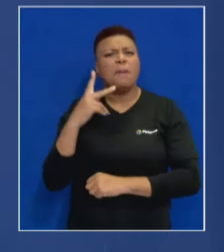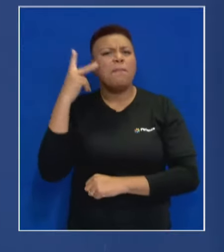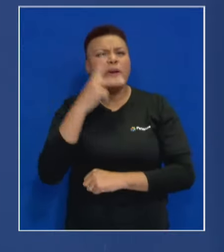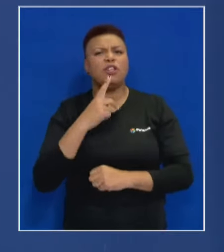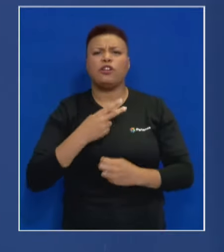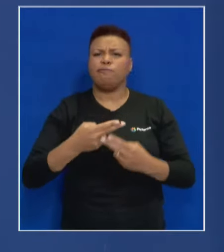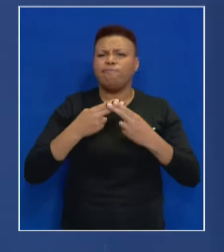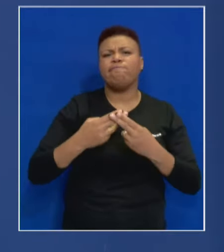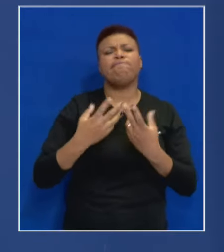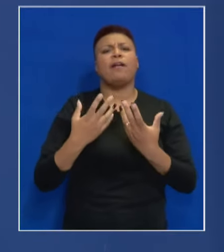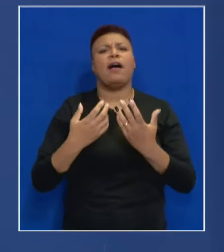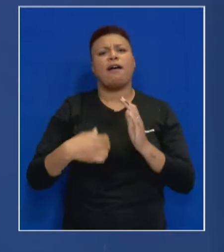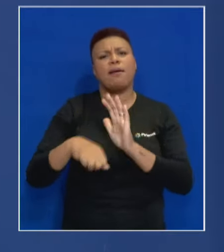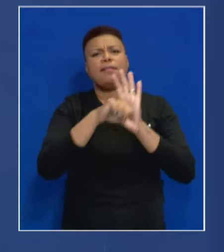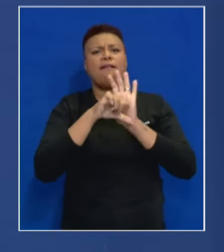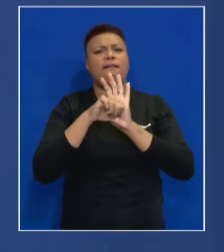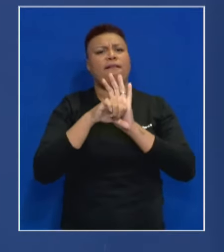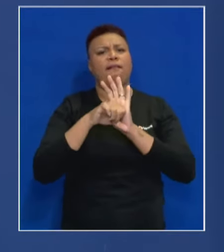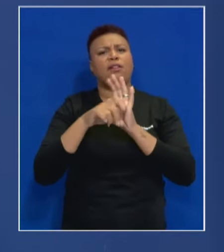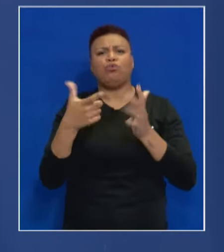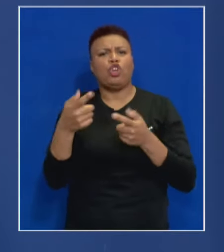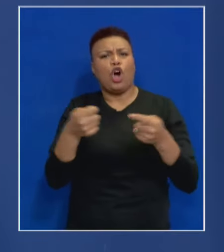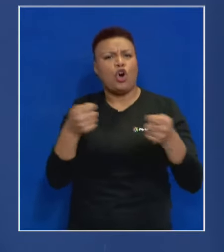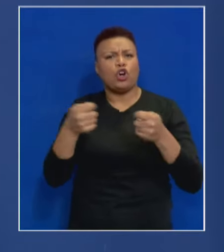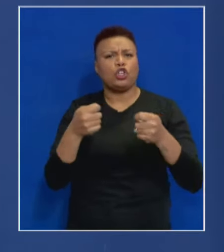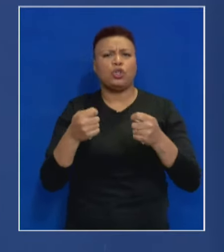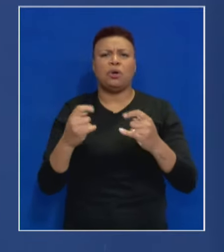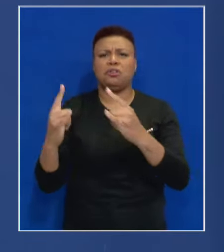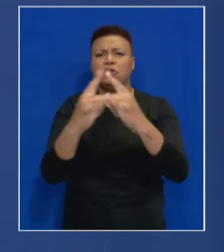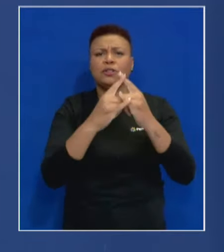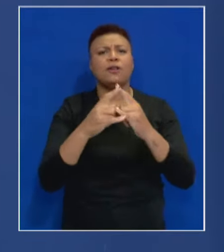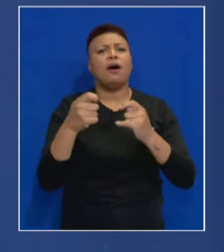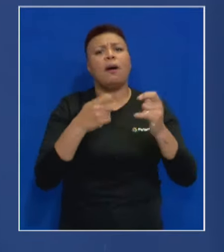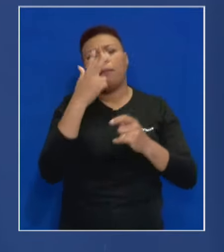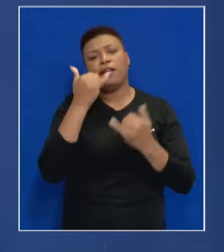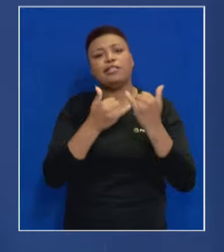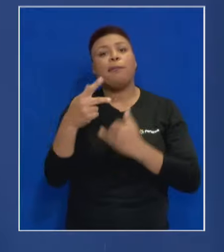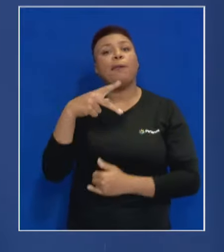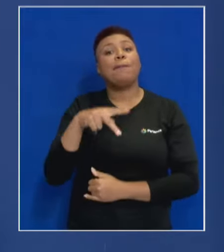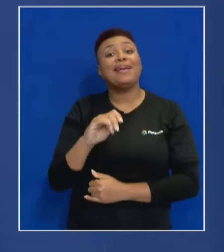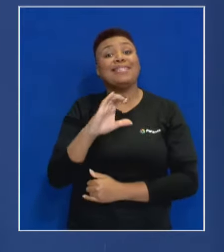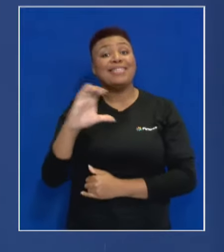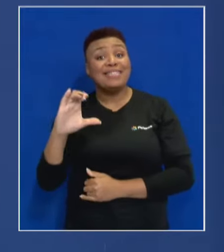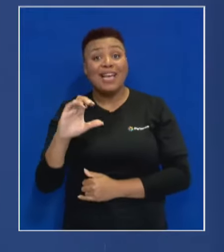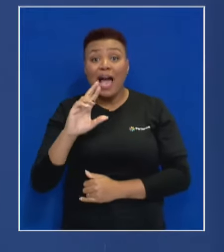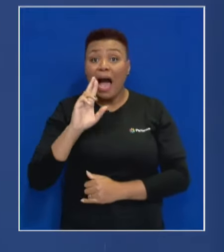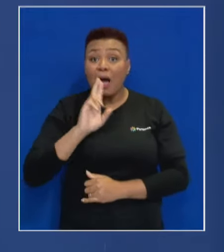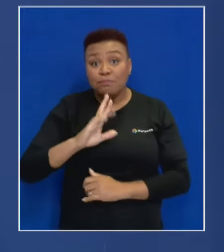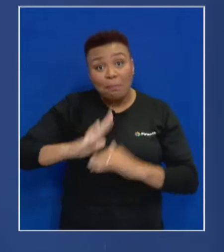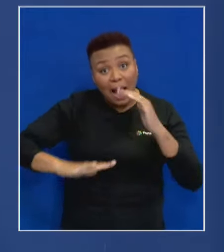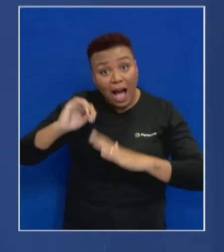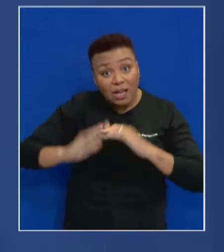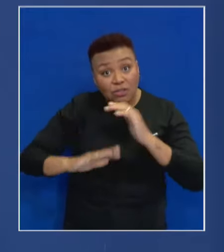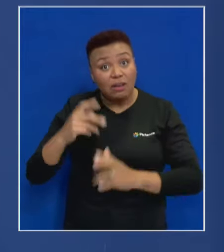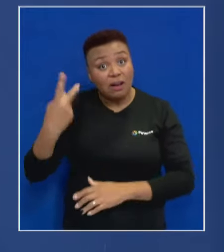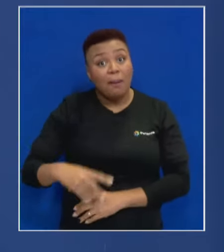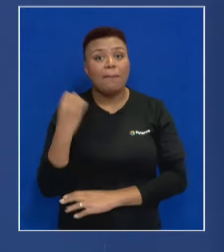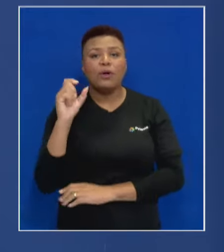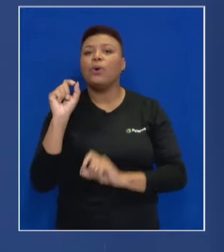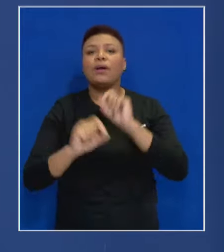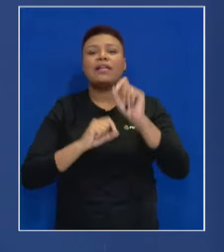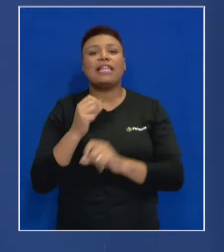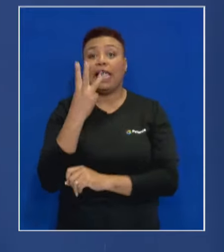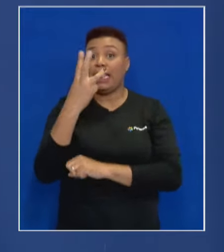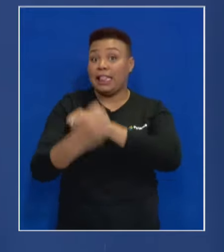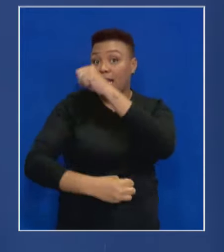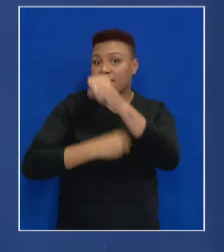tolerância com a criminalidade e de descontrole com organizações criminosas como o PCC. O resultado na prática para os porto-alegrenses foi de que em